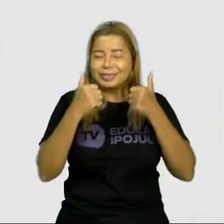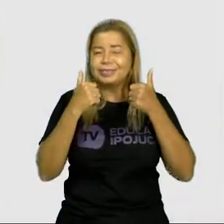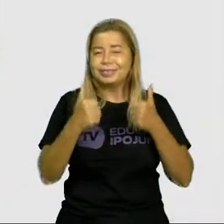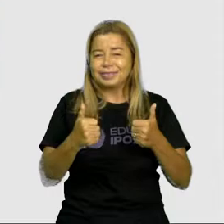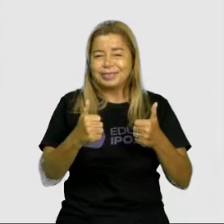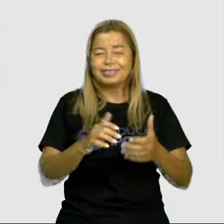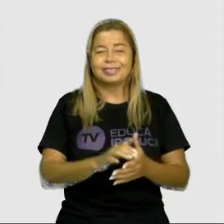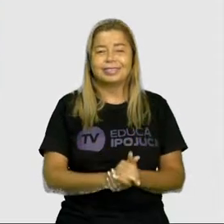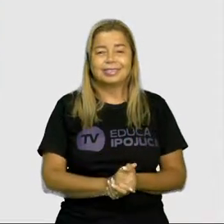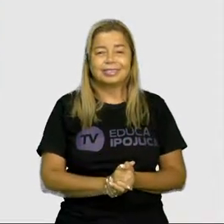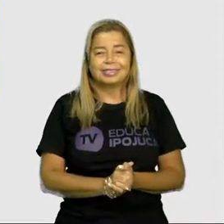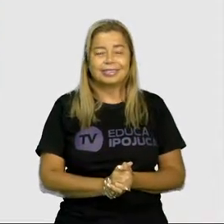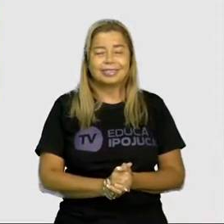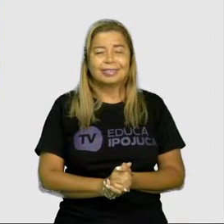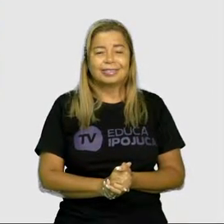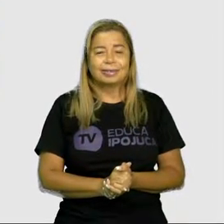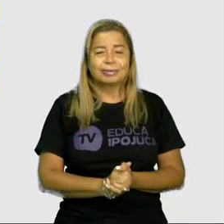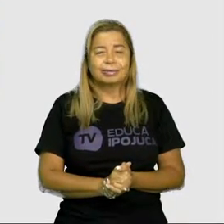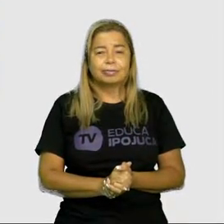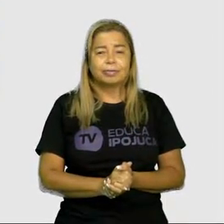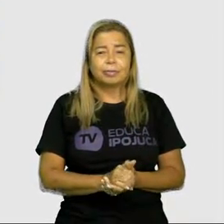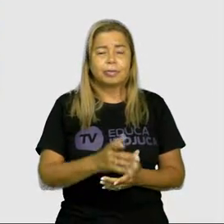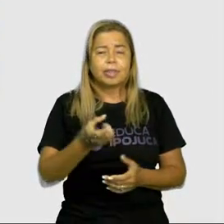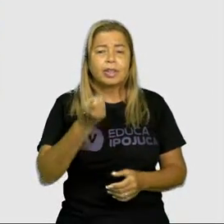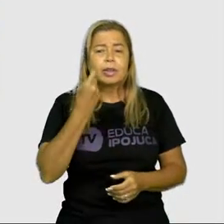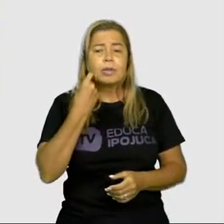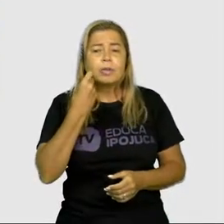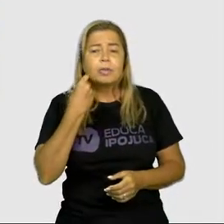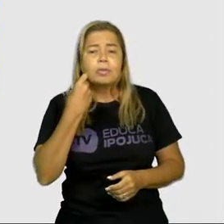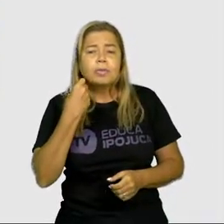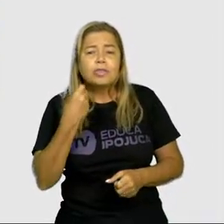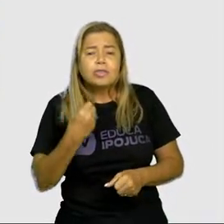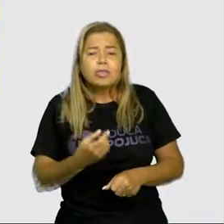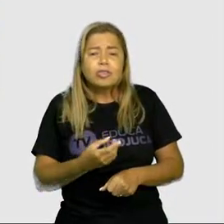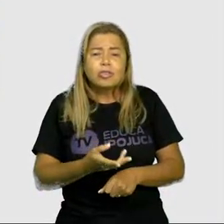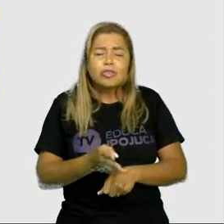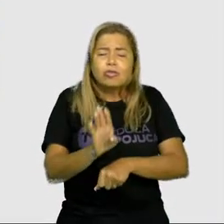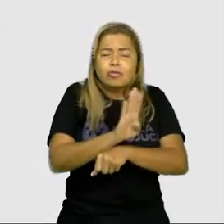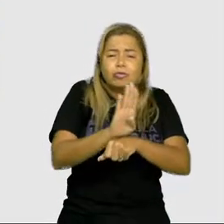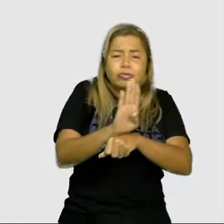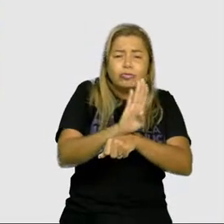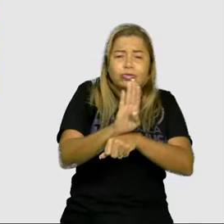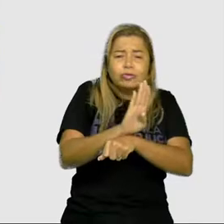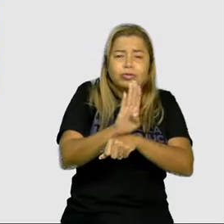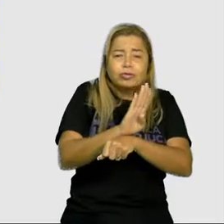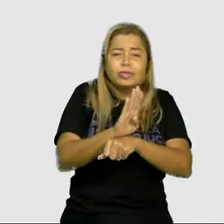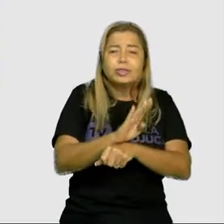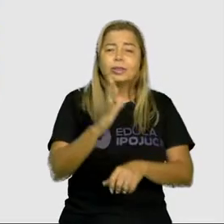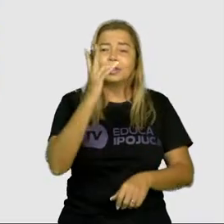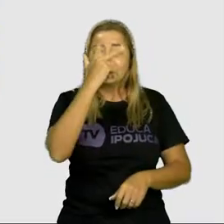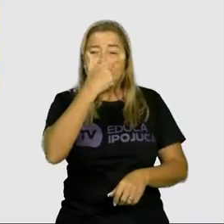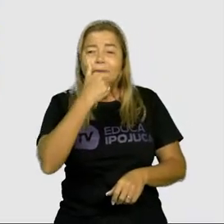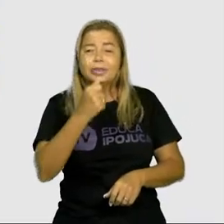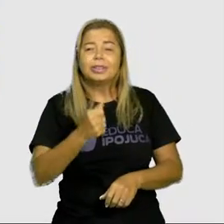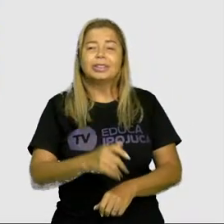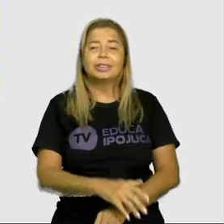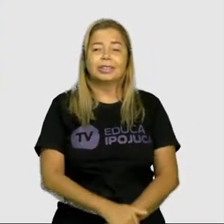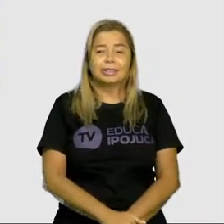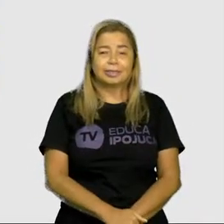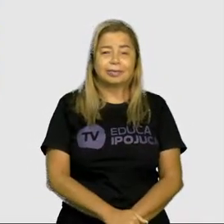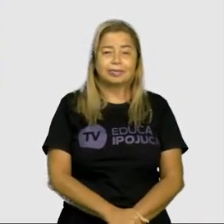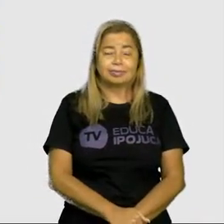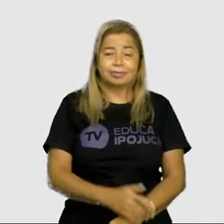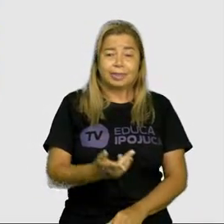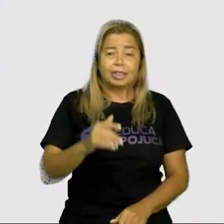ele é aquele peixinho do filme, lindo, né? Então, esse daqui nada,